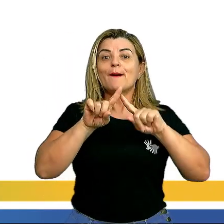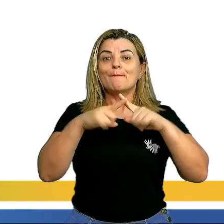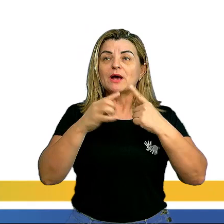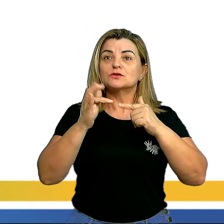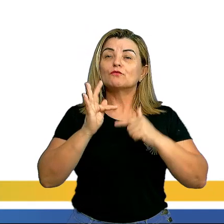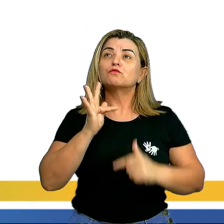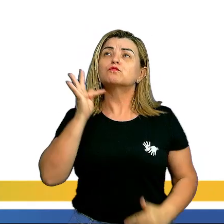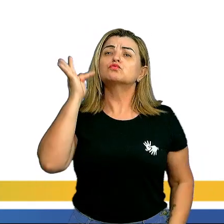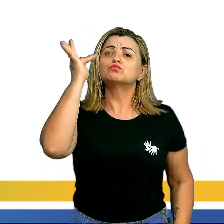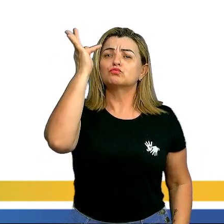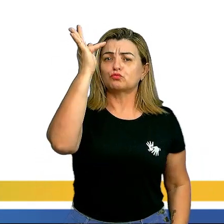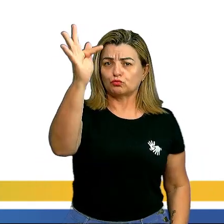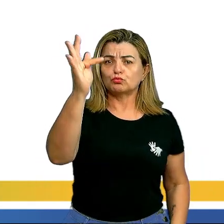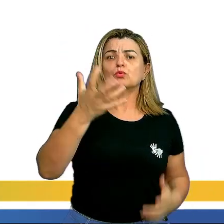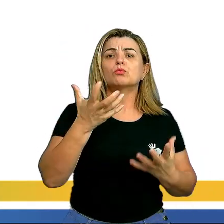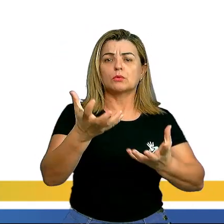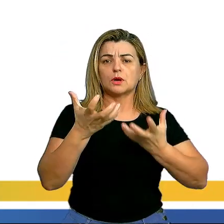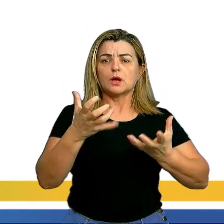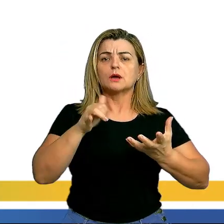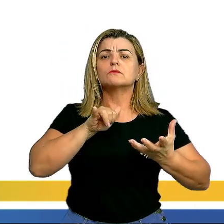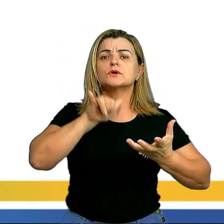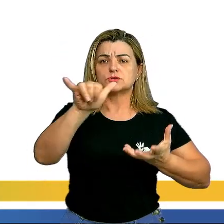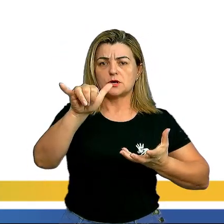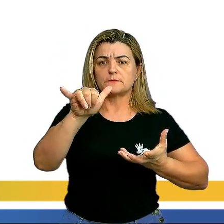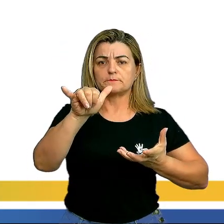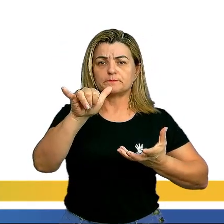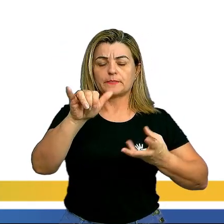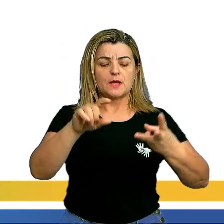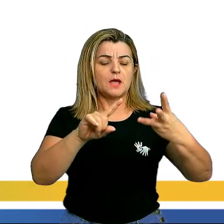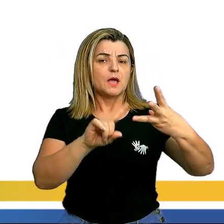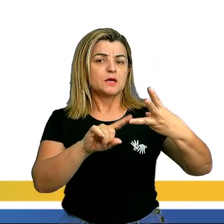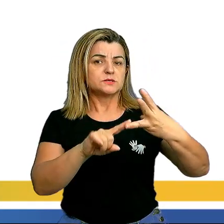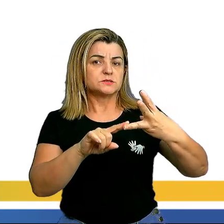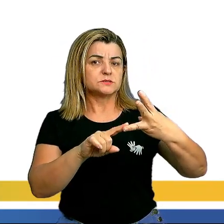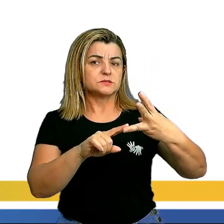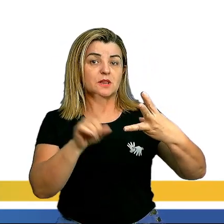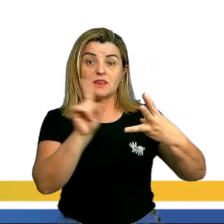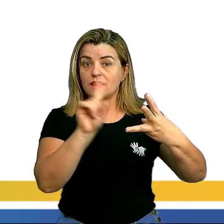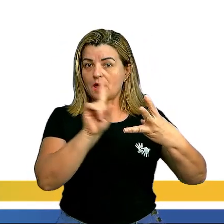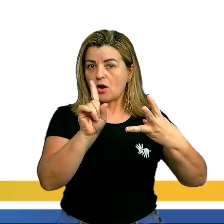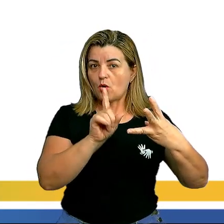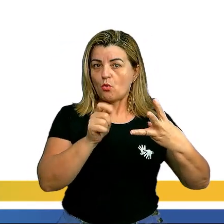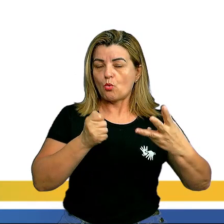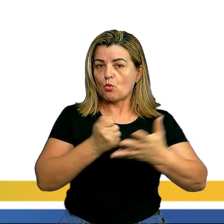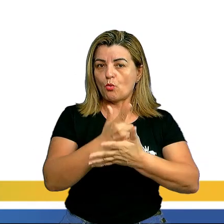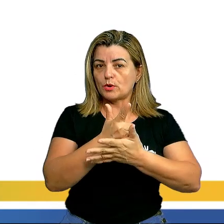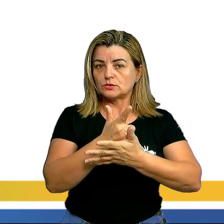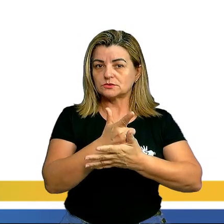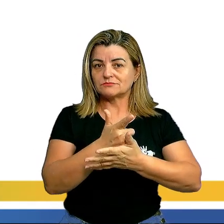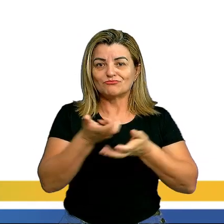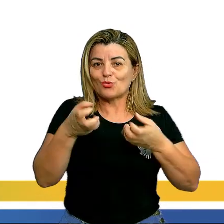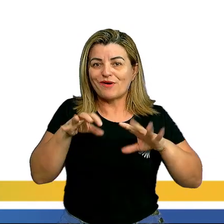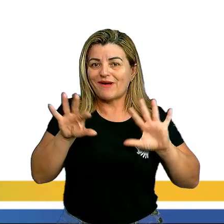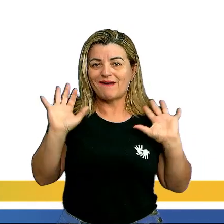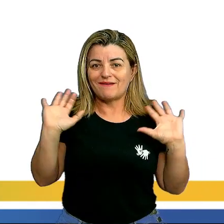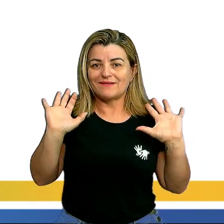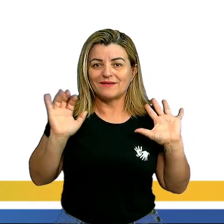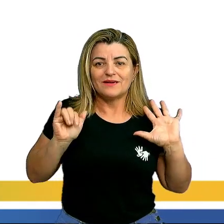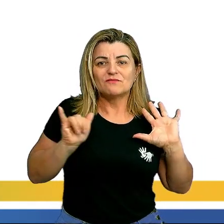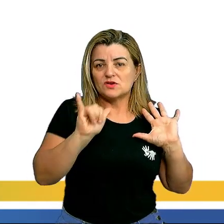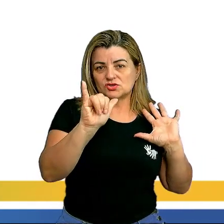viajar. Terceiro ponto. Não clientes não pretendem viajar.